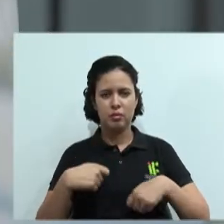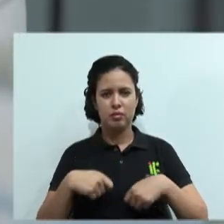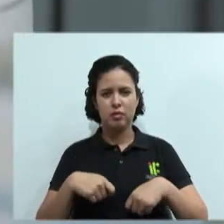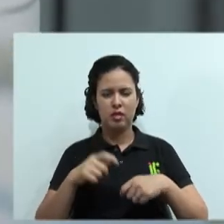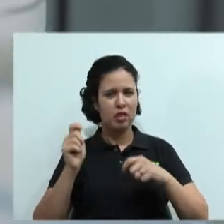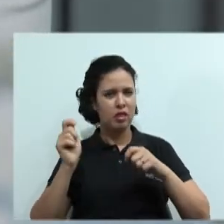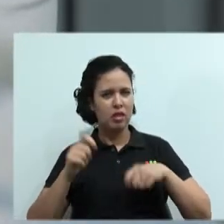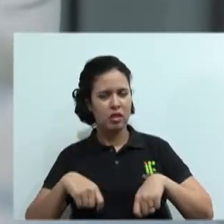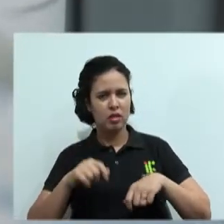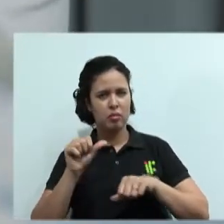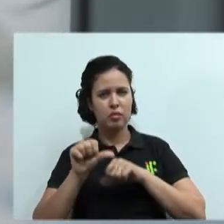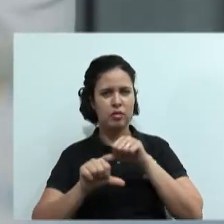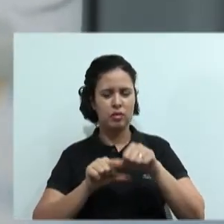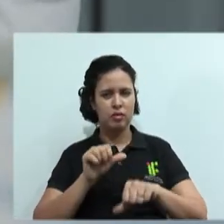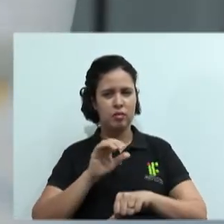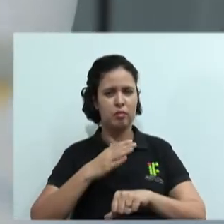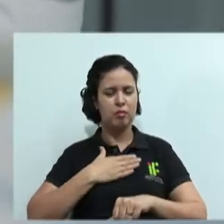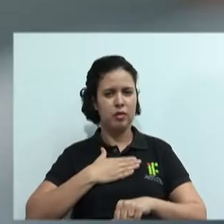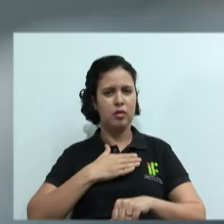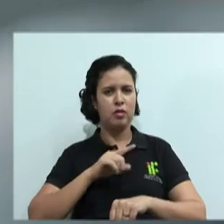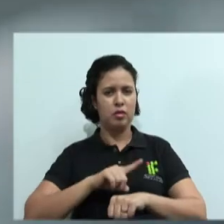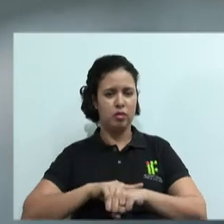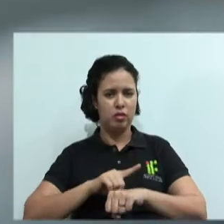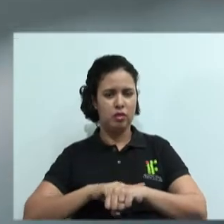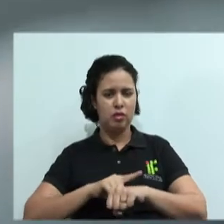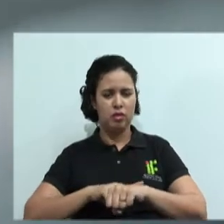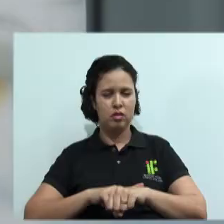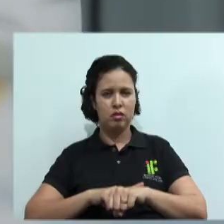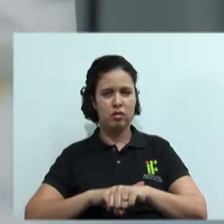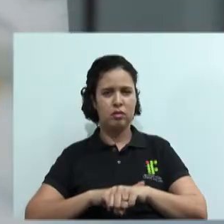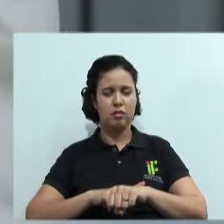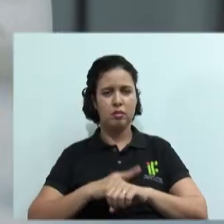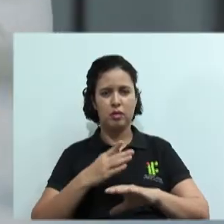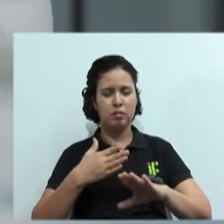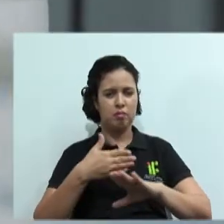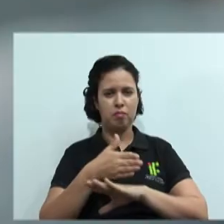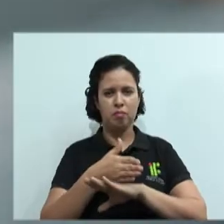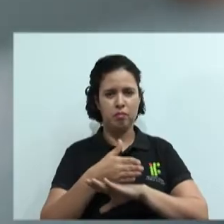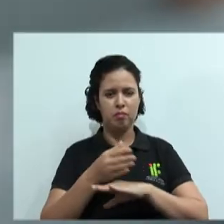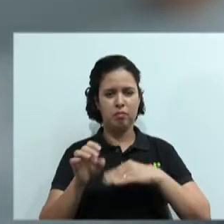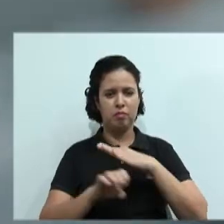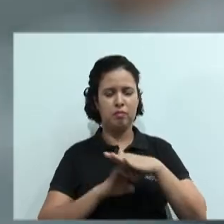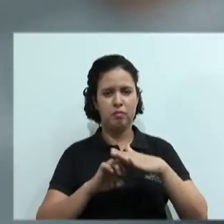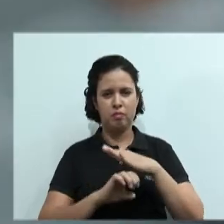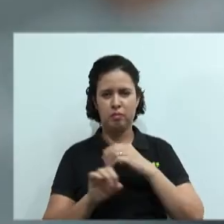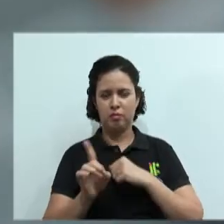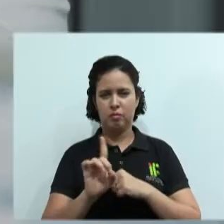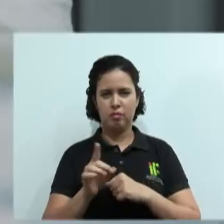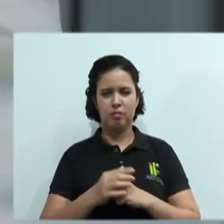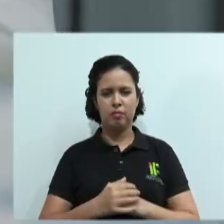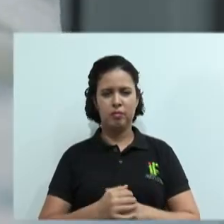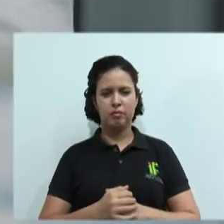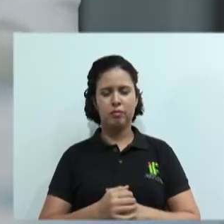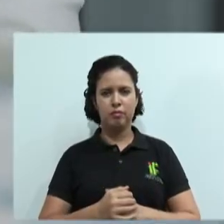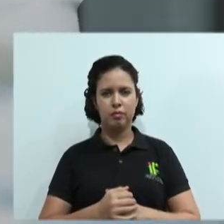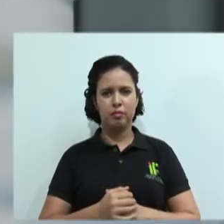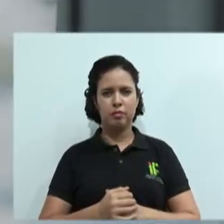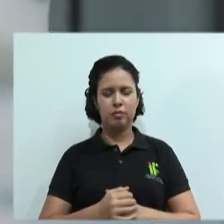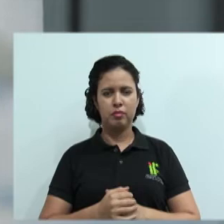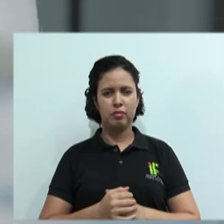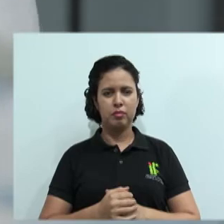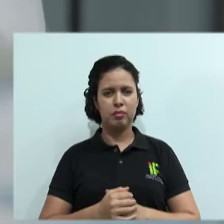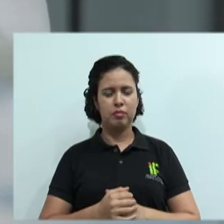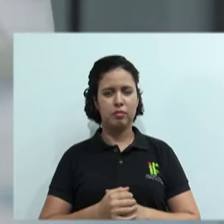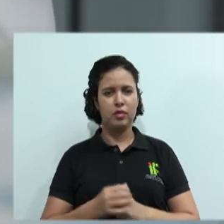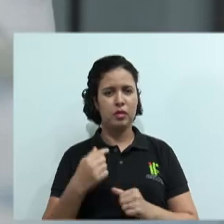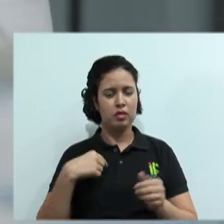possibilidade de alterar meu horário, mas sem prejudicar as atividades da empresa. Sim. Matheus, seja mais específico. Claro, claro. É. Eu sei que